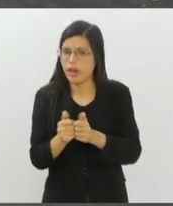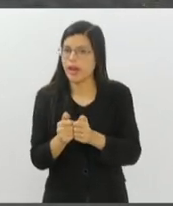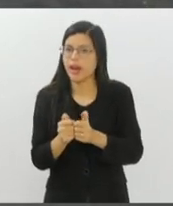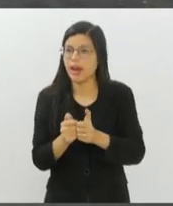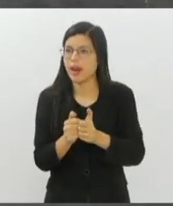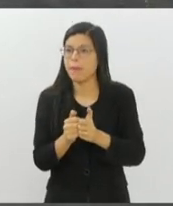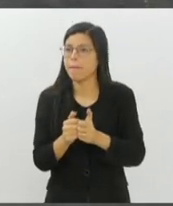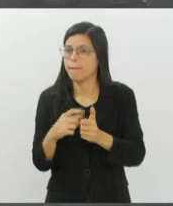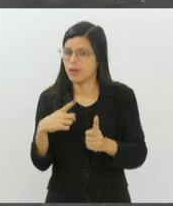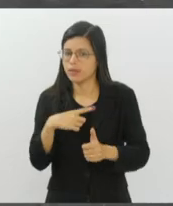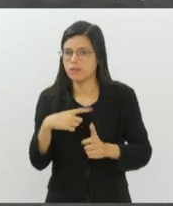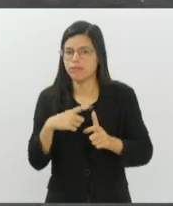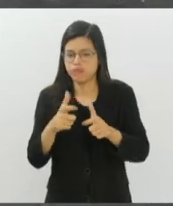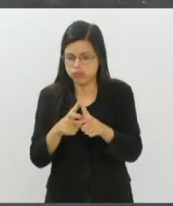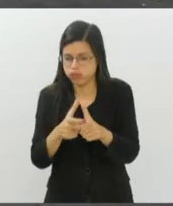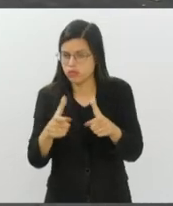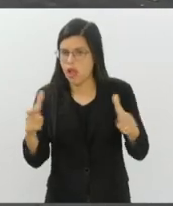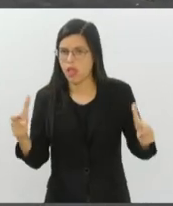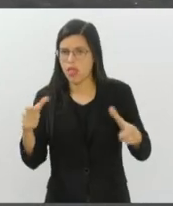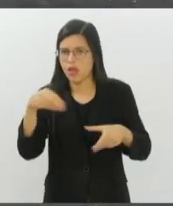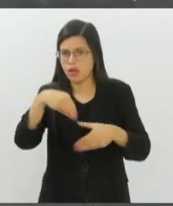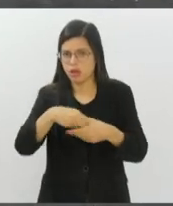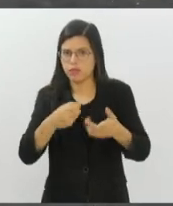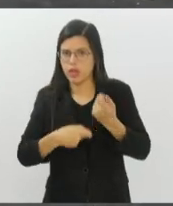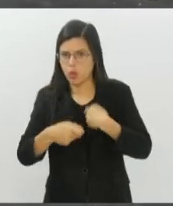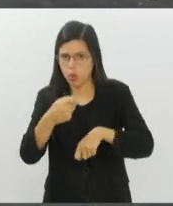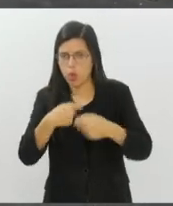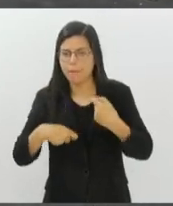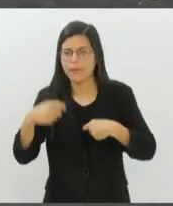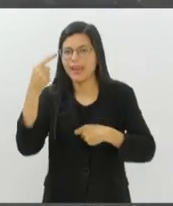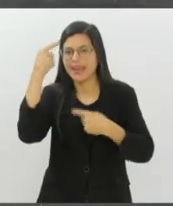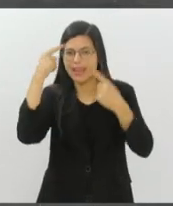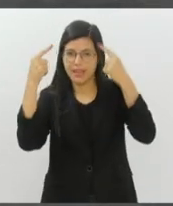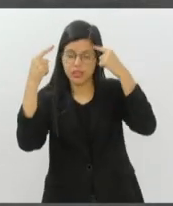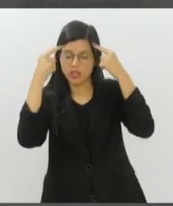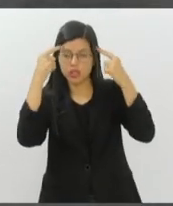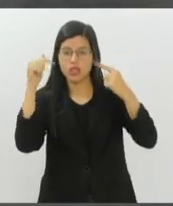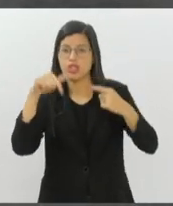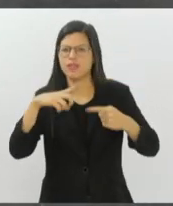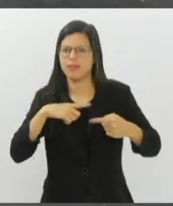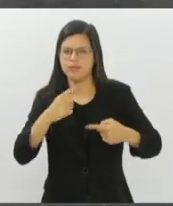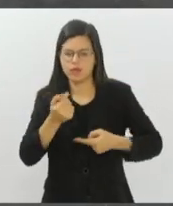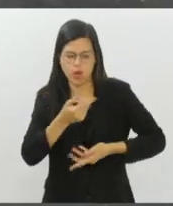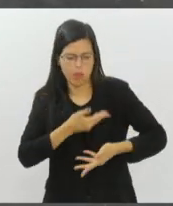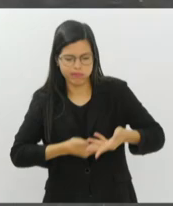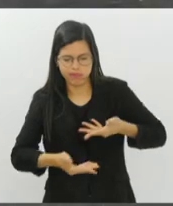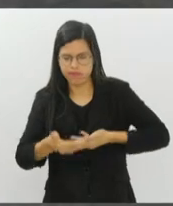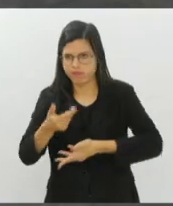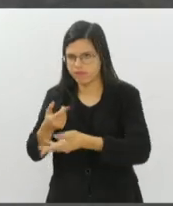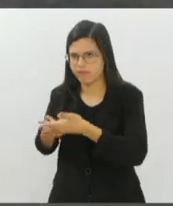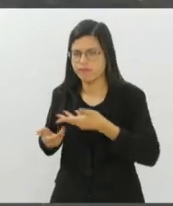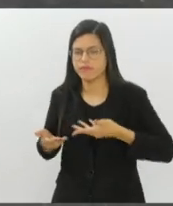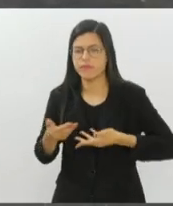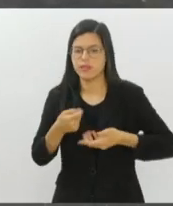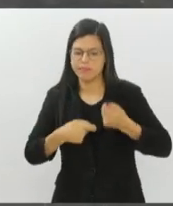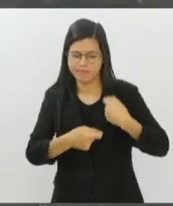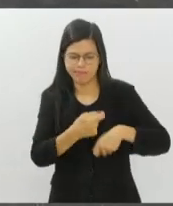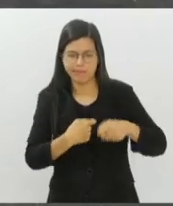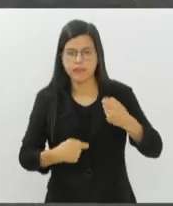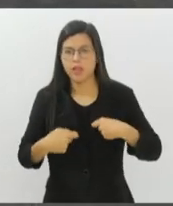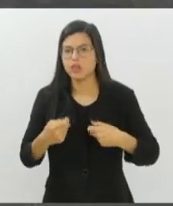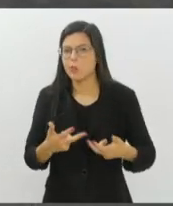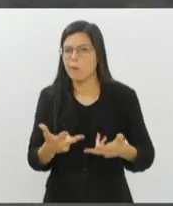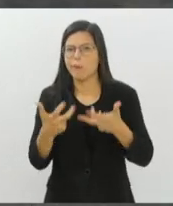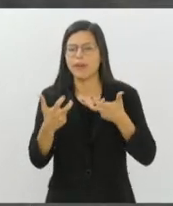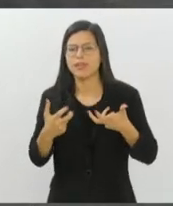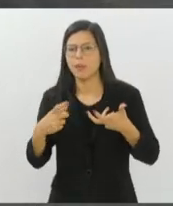que é muito grande dentro da economia criativa, que circula muito dinheiro e a gente percebeu o quanto existia